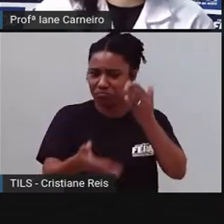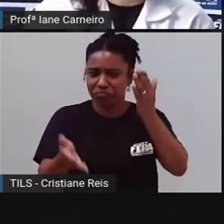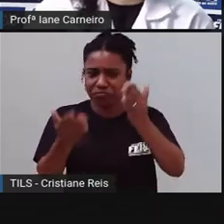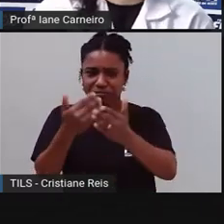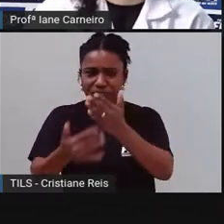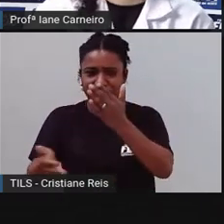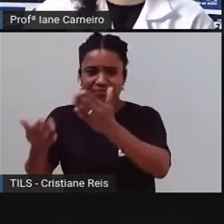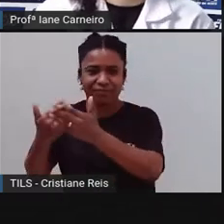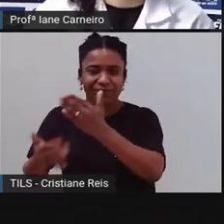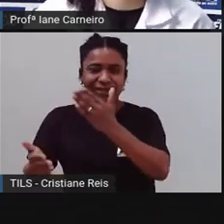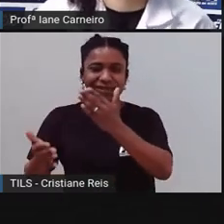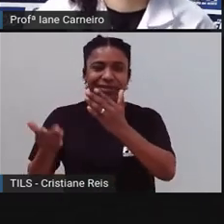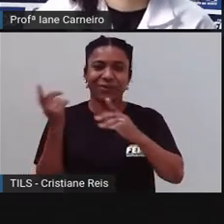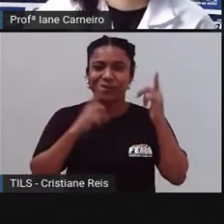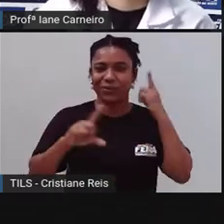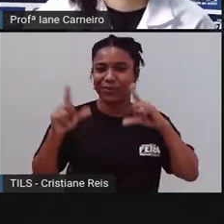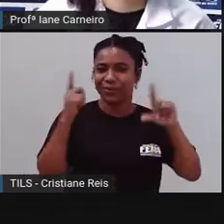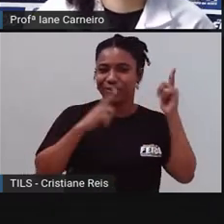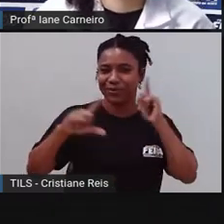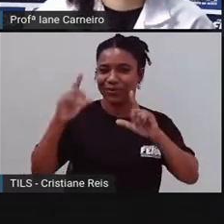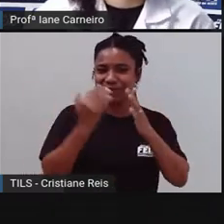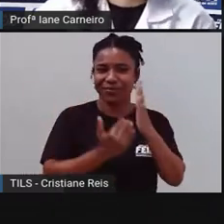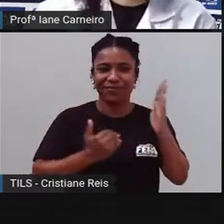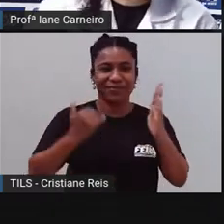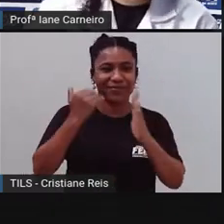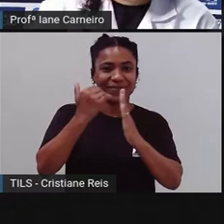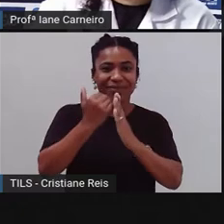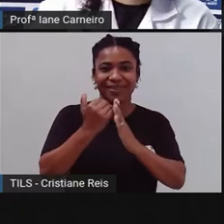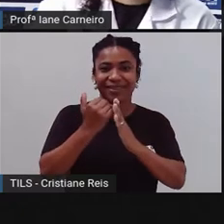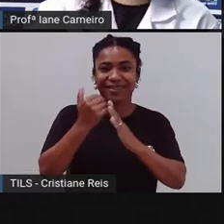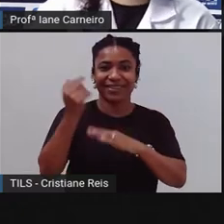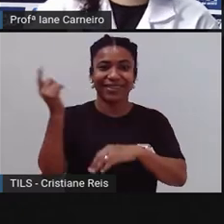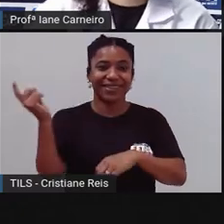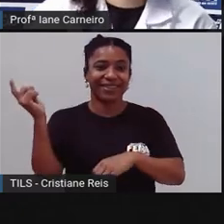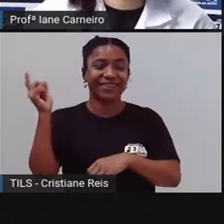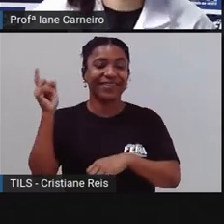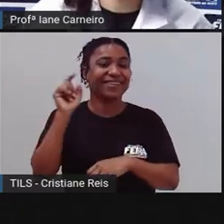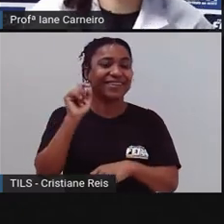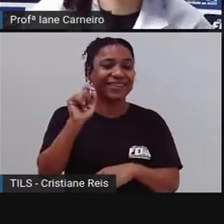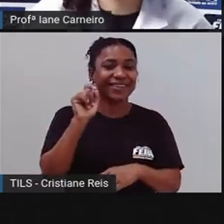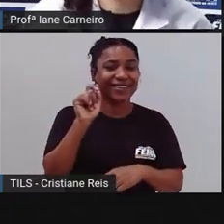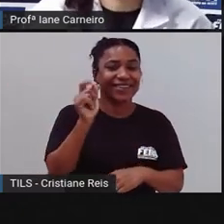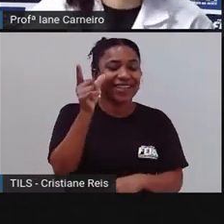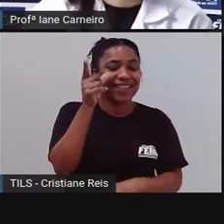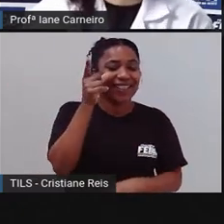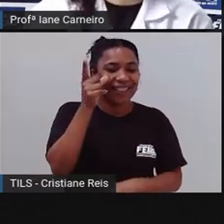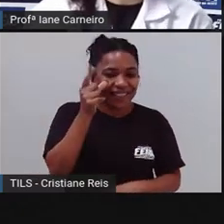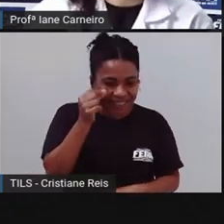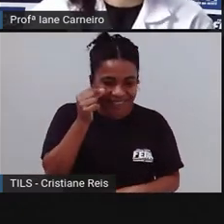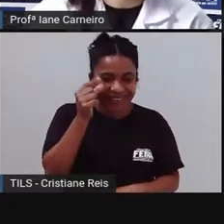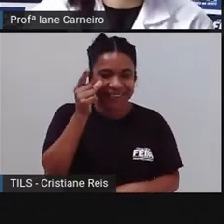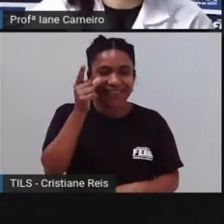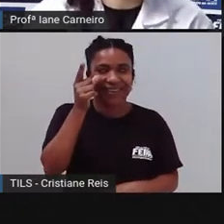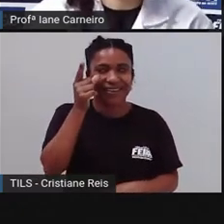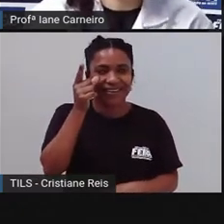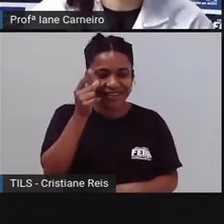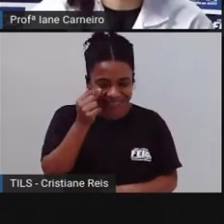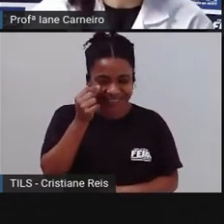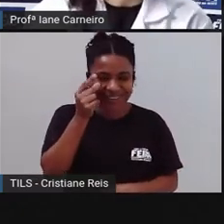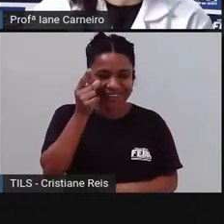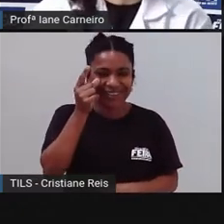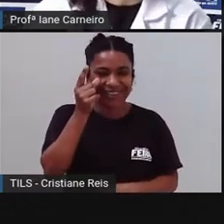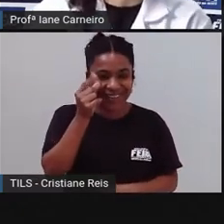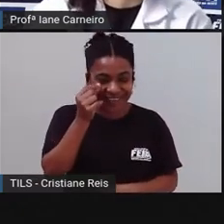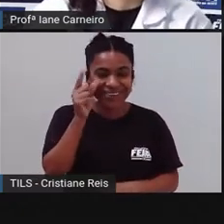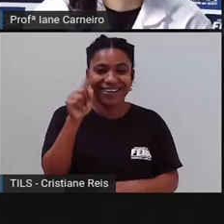mais se tem. Essa eu sei. É o sono. Ó, quanto mais a gente perde o sono,